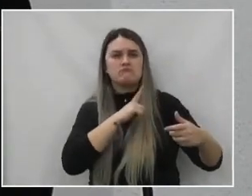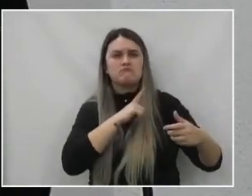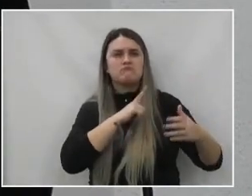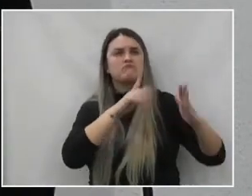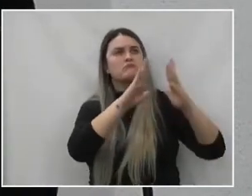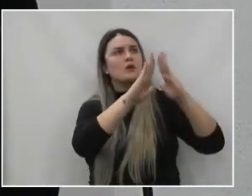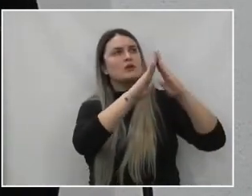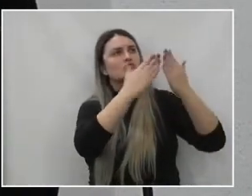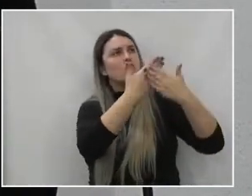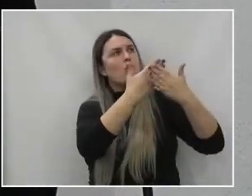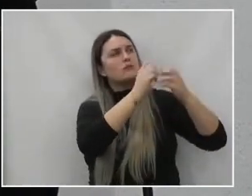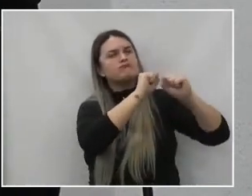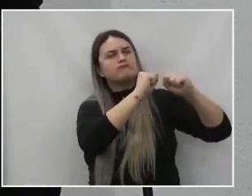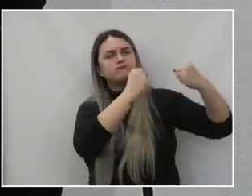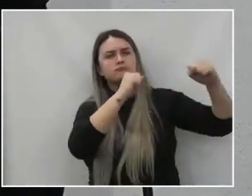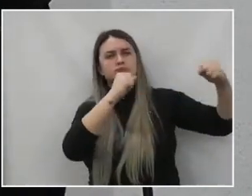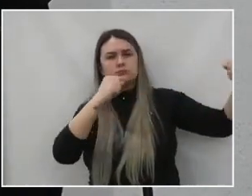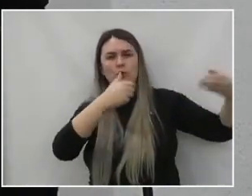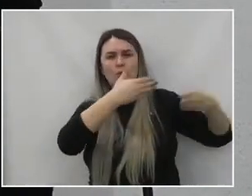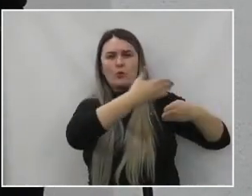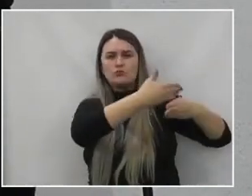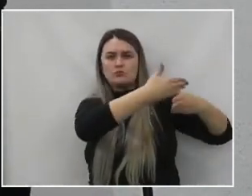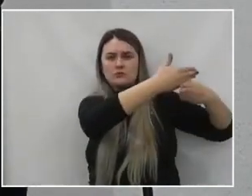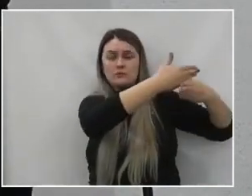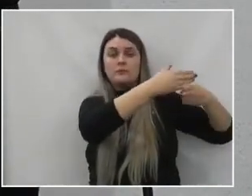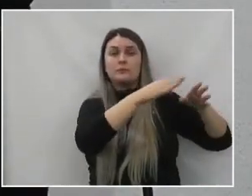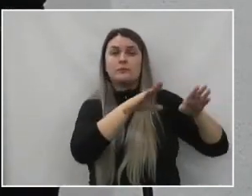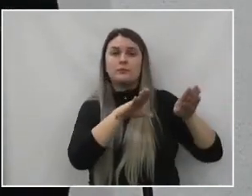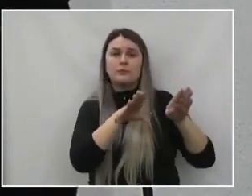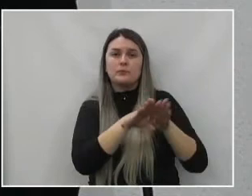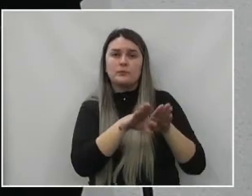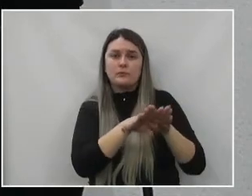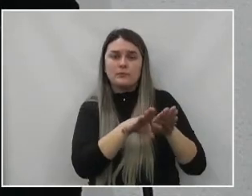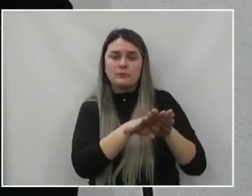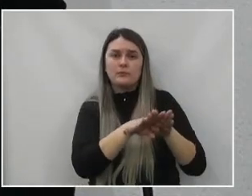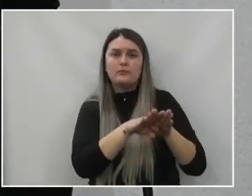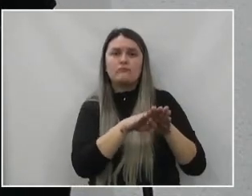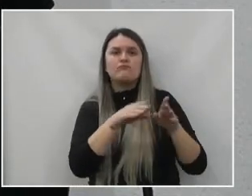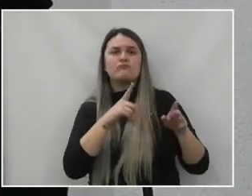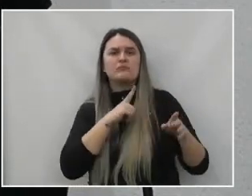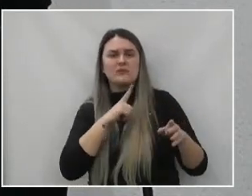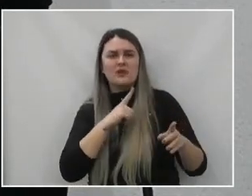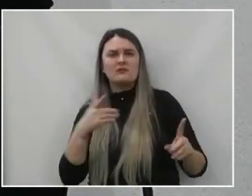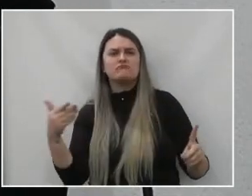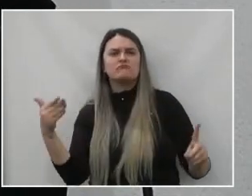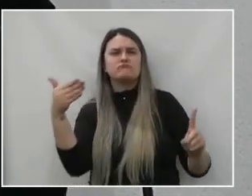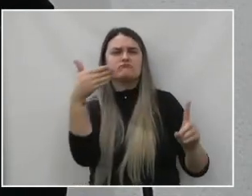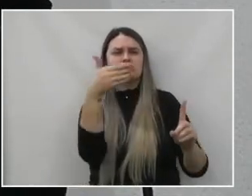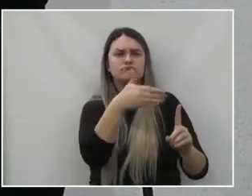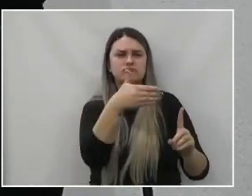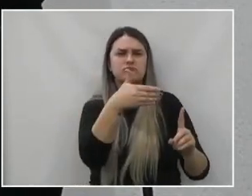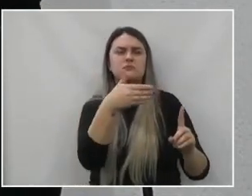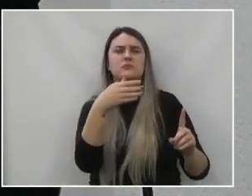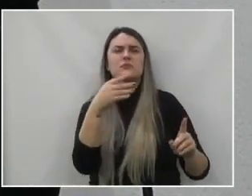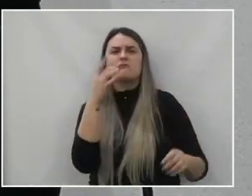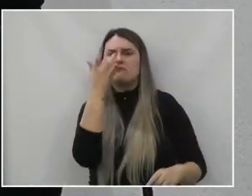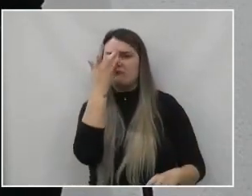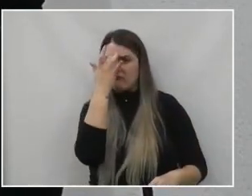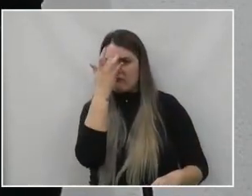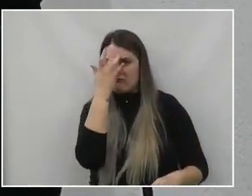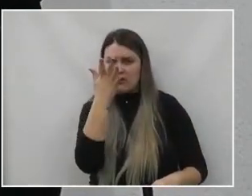estrutura física e também pela acessibilidade, pelo acesso